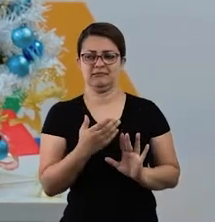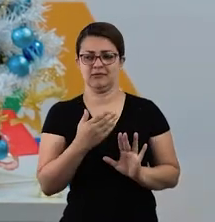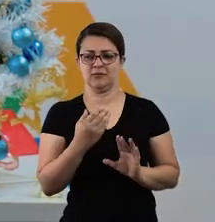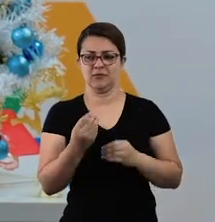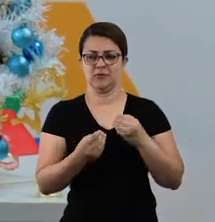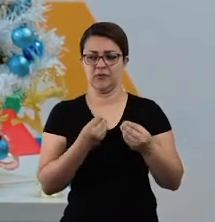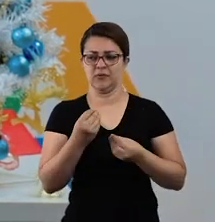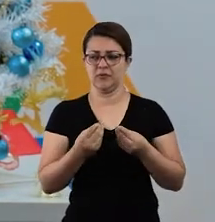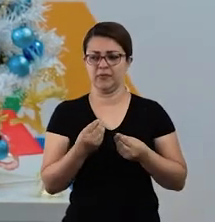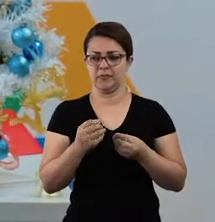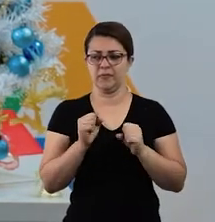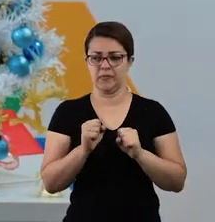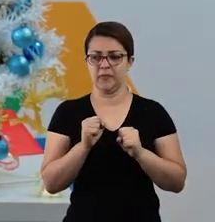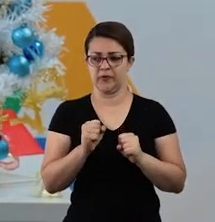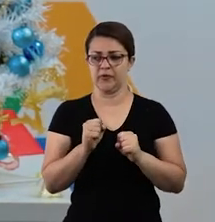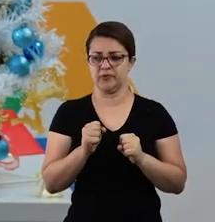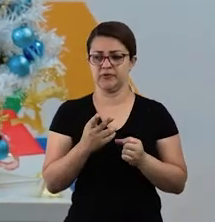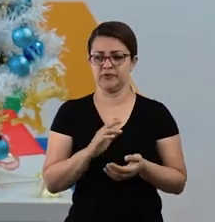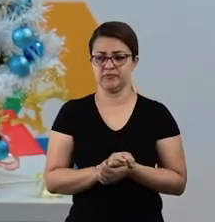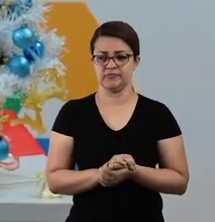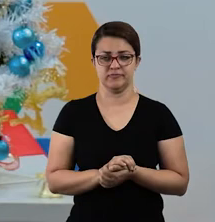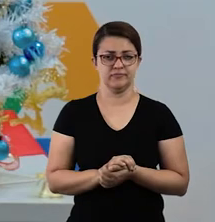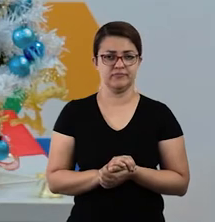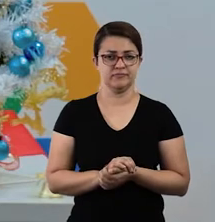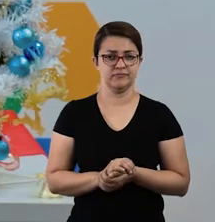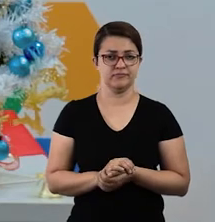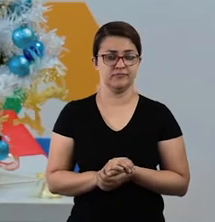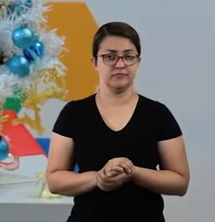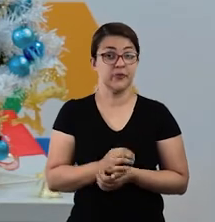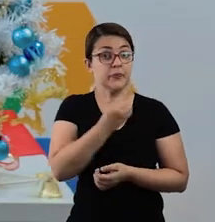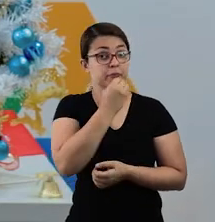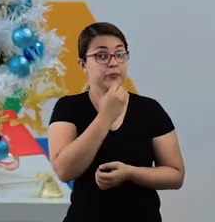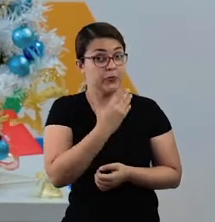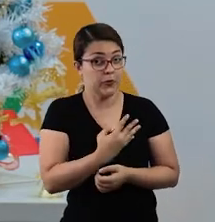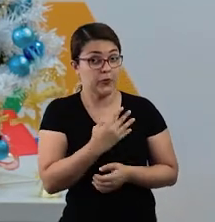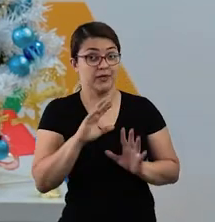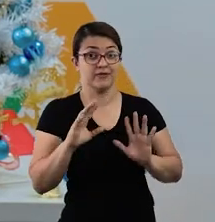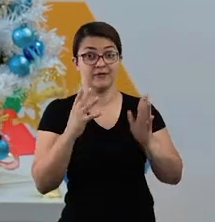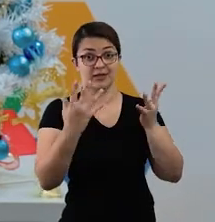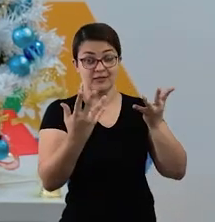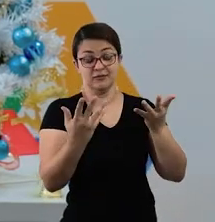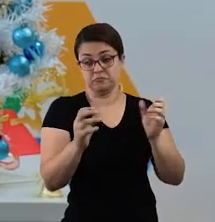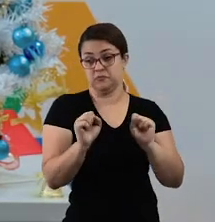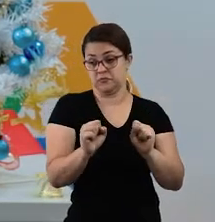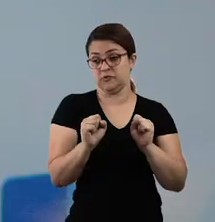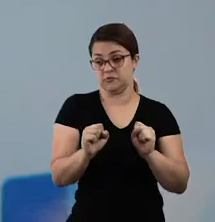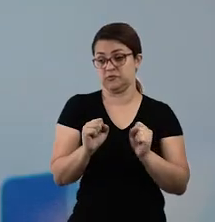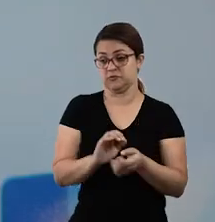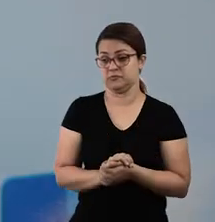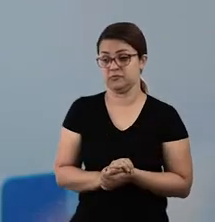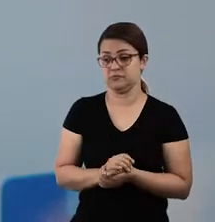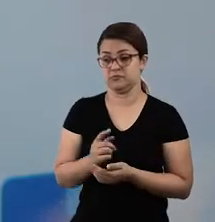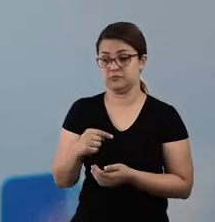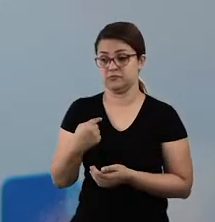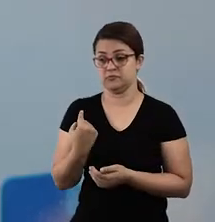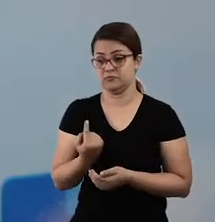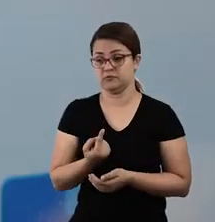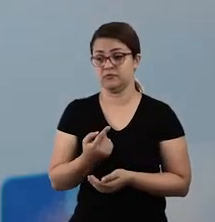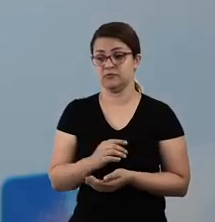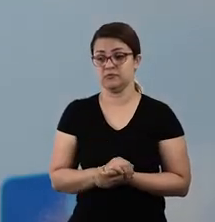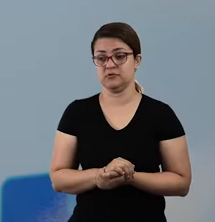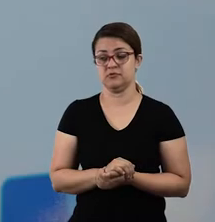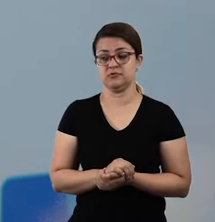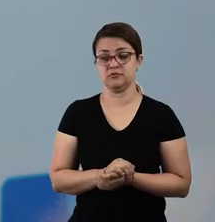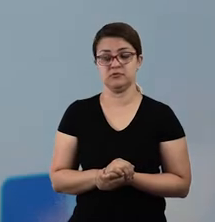não comemoro o Natal? Você pode desejar Happy Holiday, boas festas. Nós do Lição de